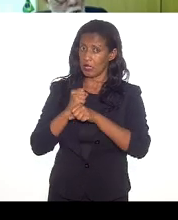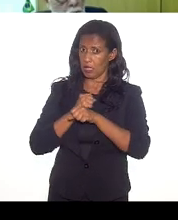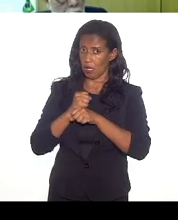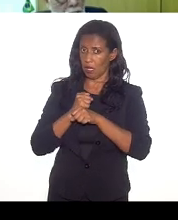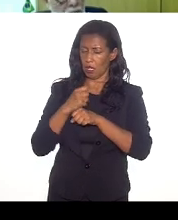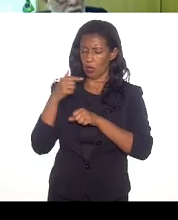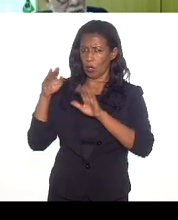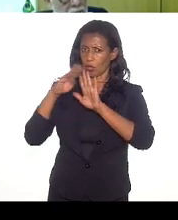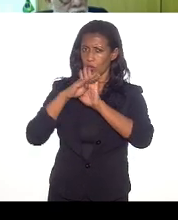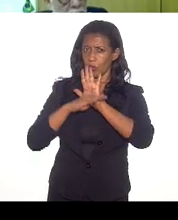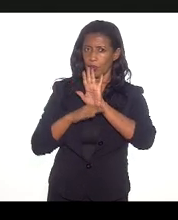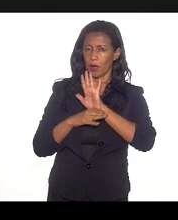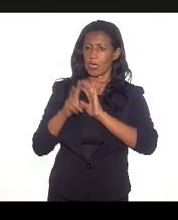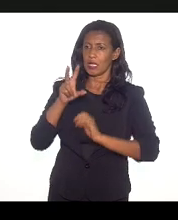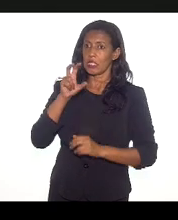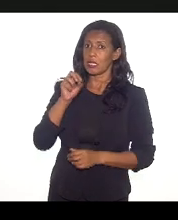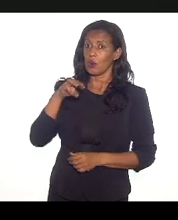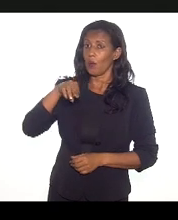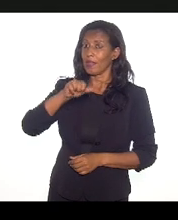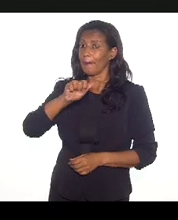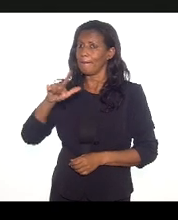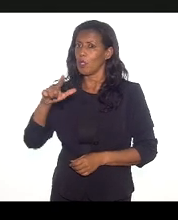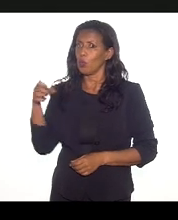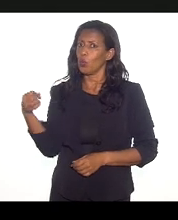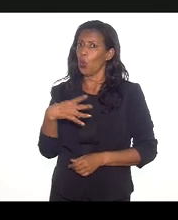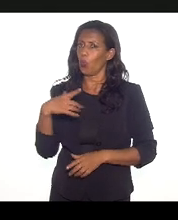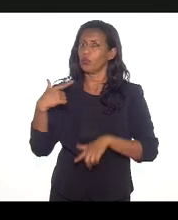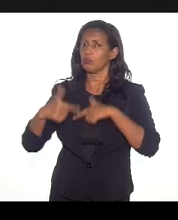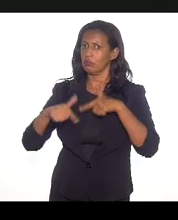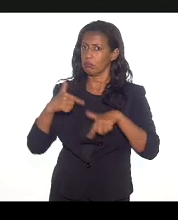nosso programa a geração de 50 mil novos empregos.